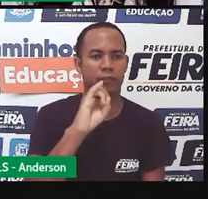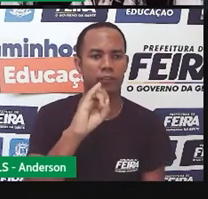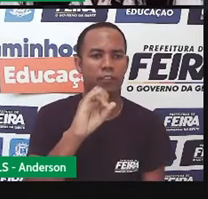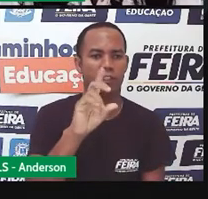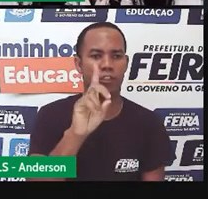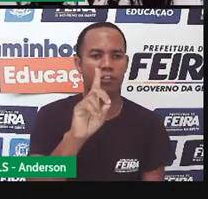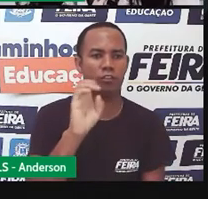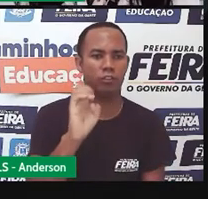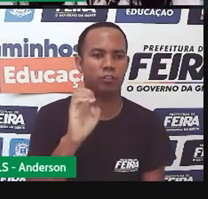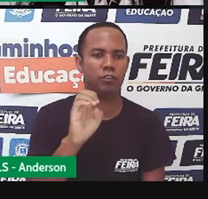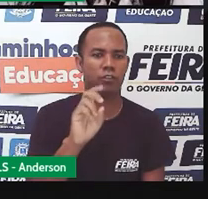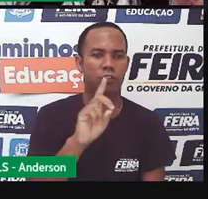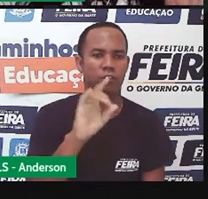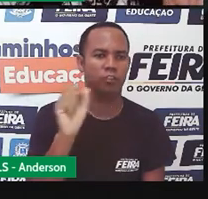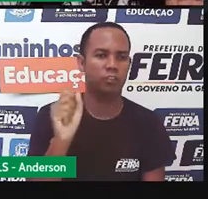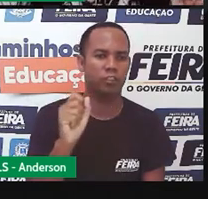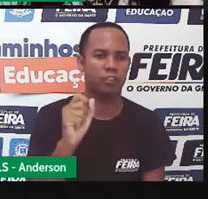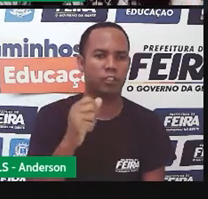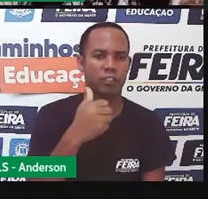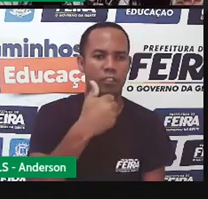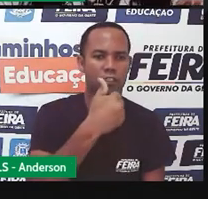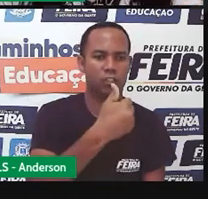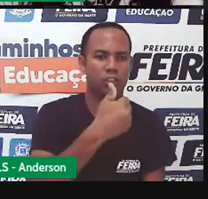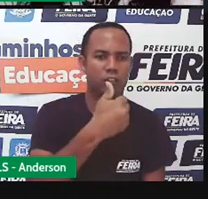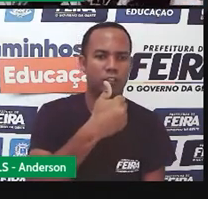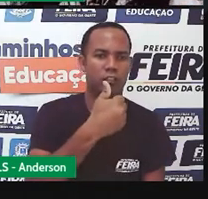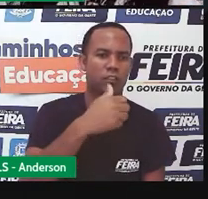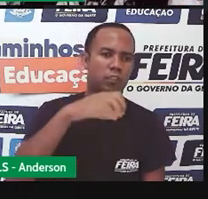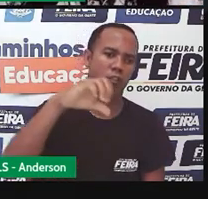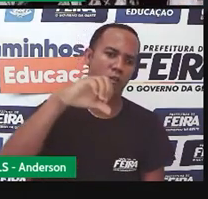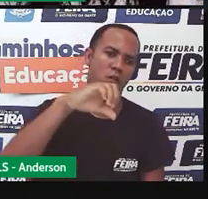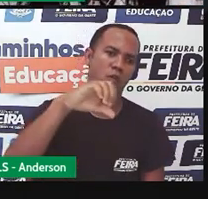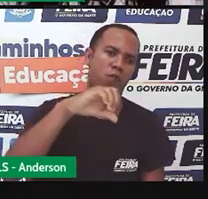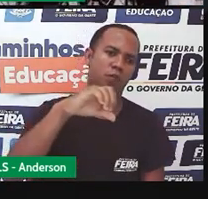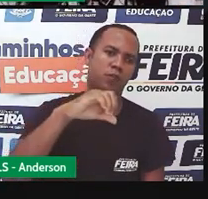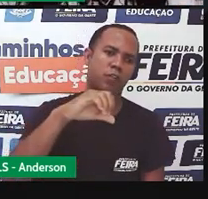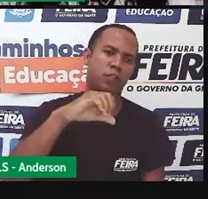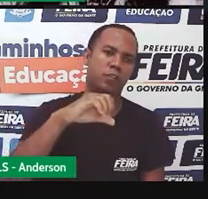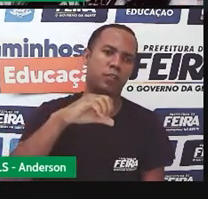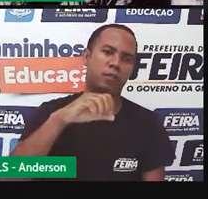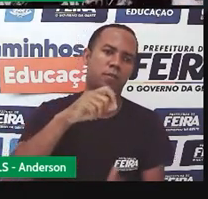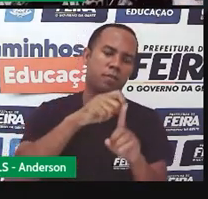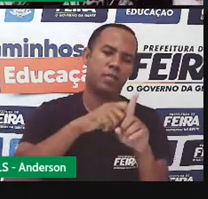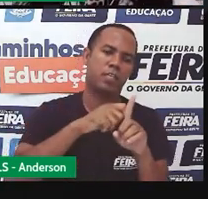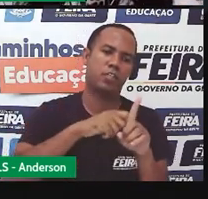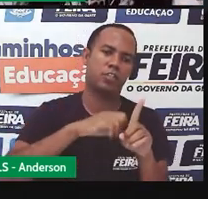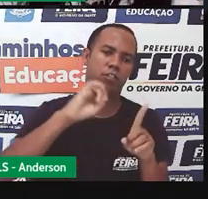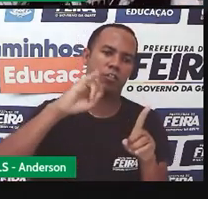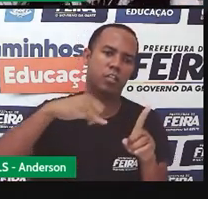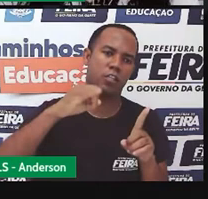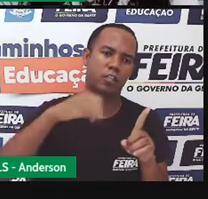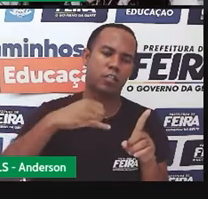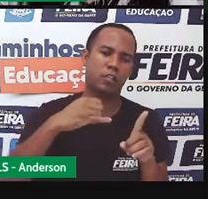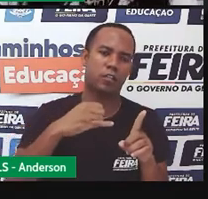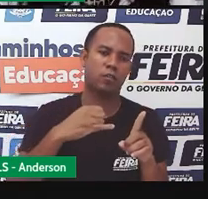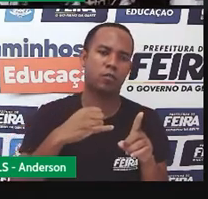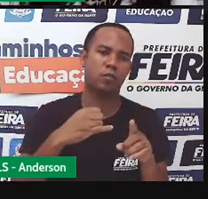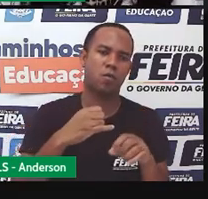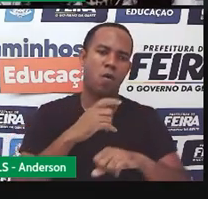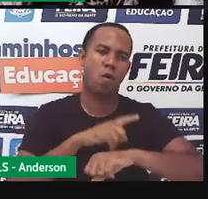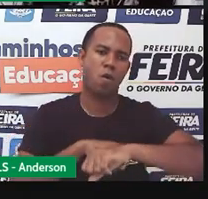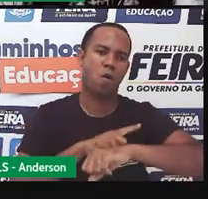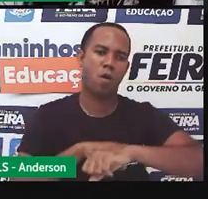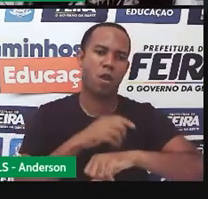nesta terça-feira, 19 de janeiro de 2021, por volta das 11